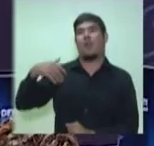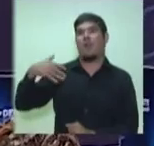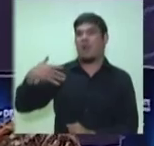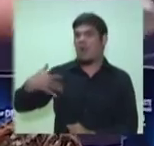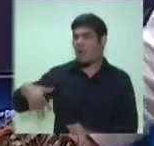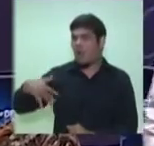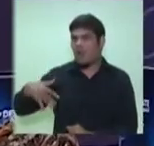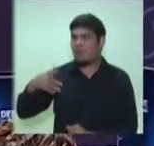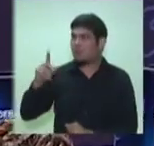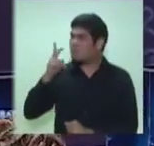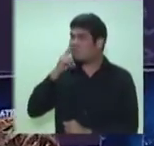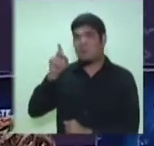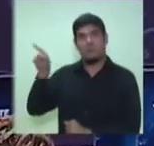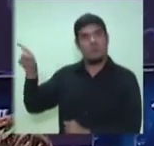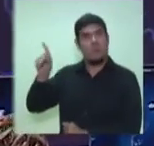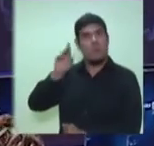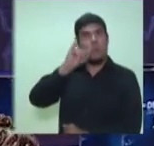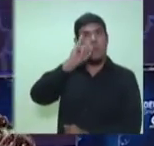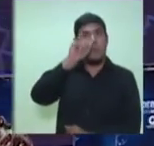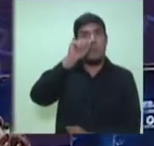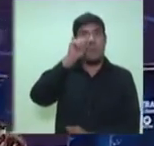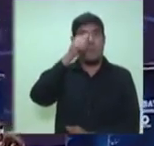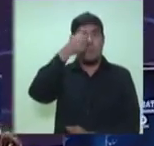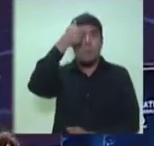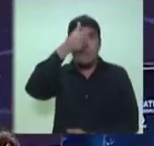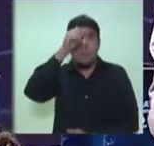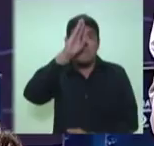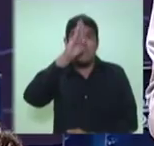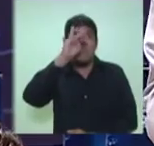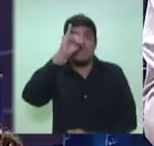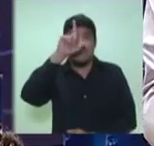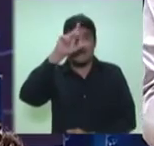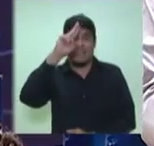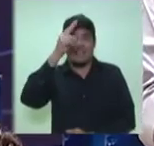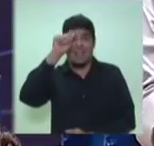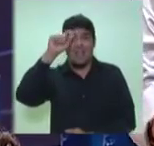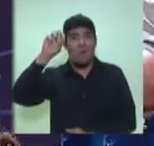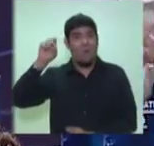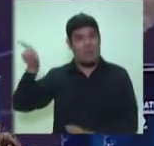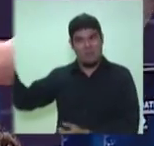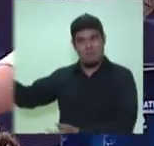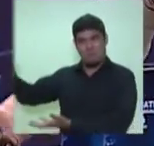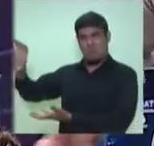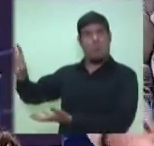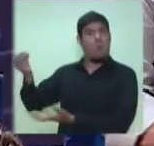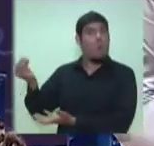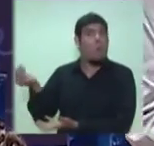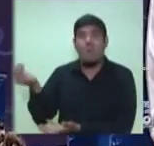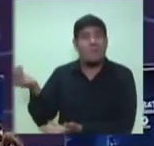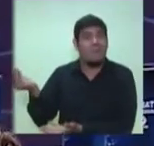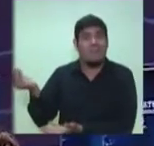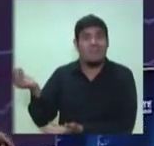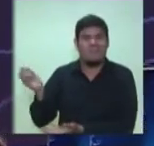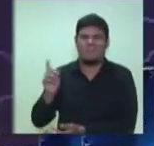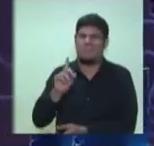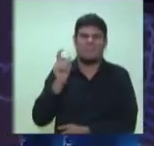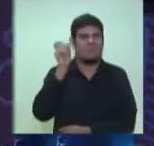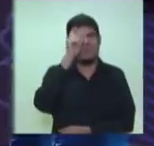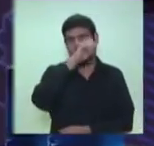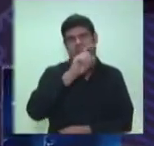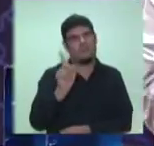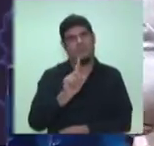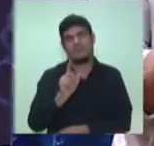passo de um bilhão e meio acima do orçamento, não é uma coisa difícil. Dá para se fazer. A questão é a realidade.